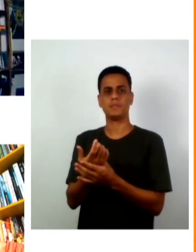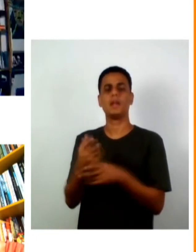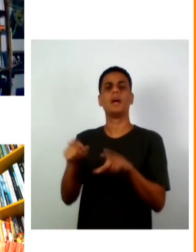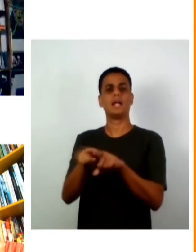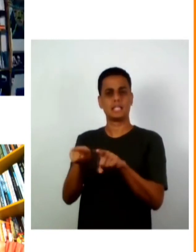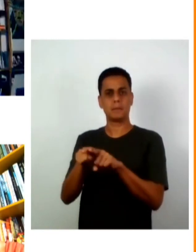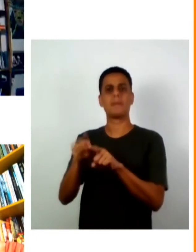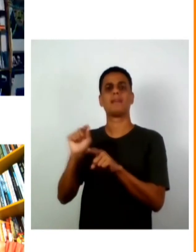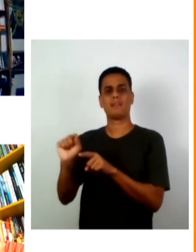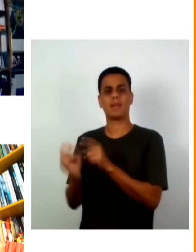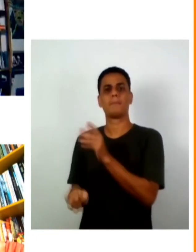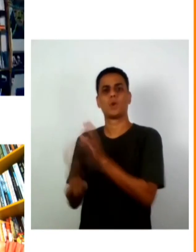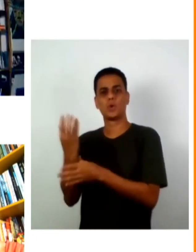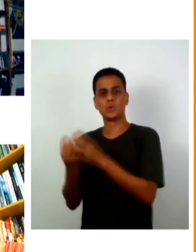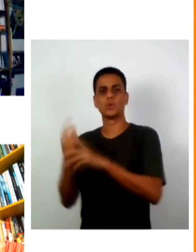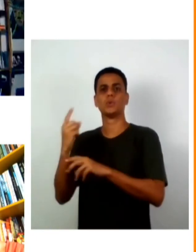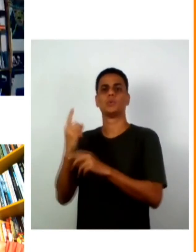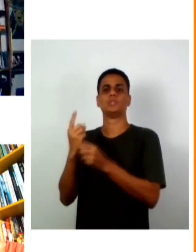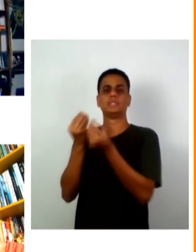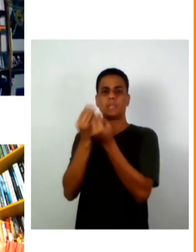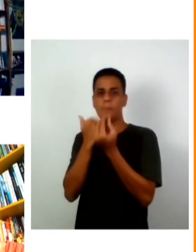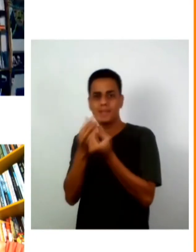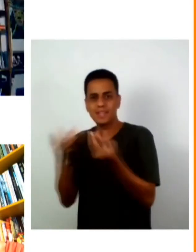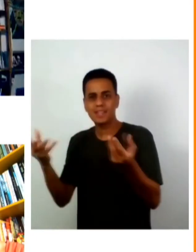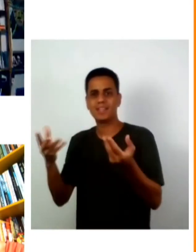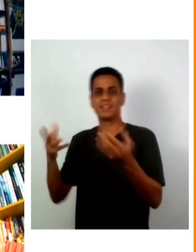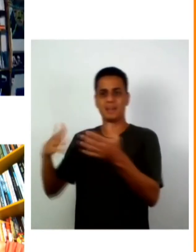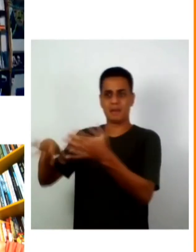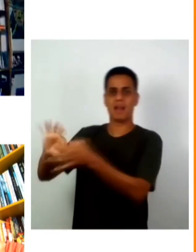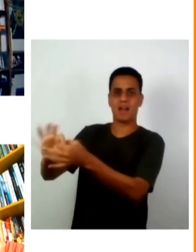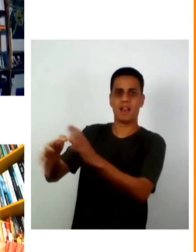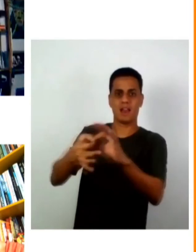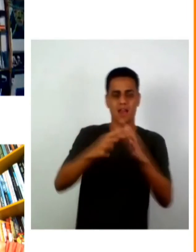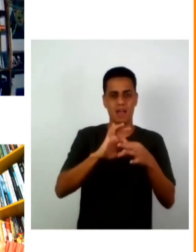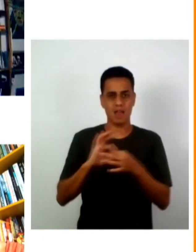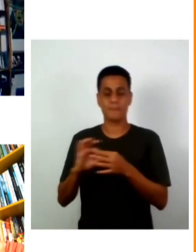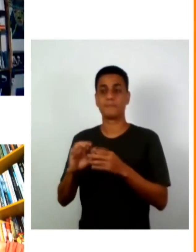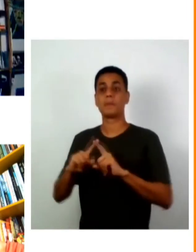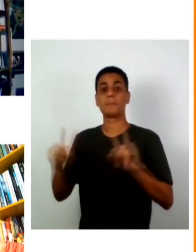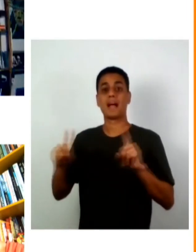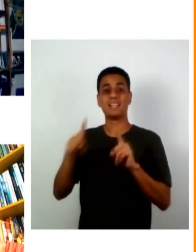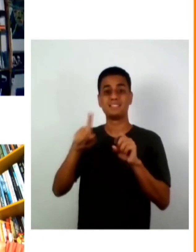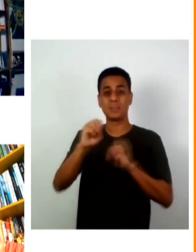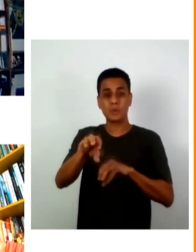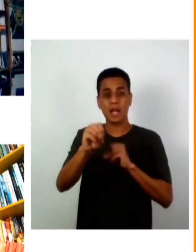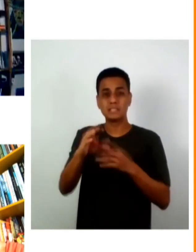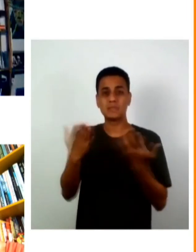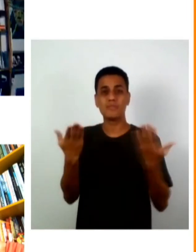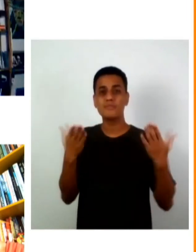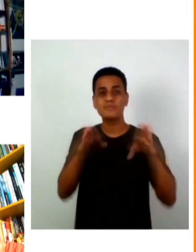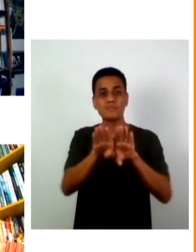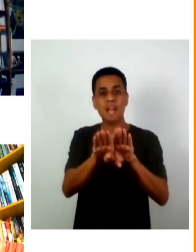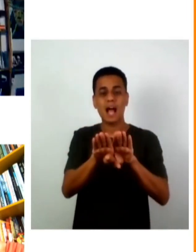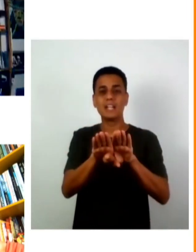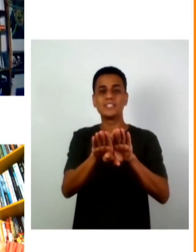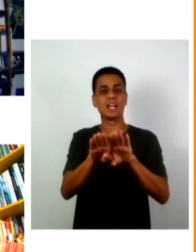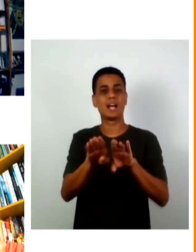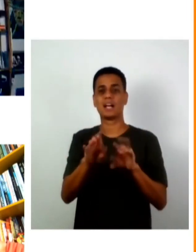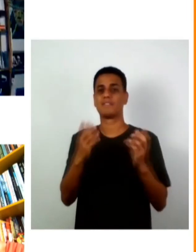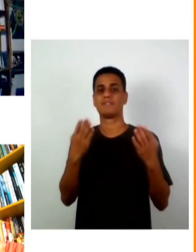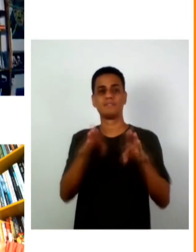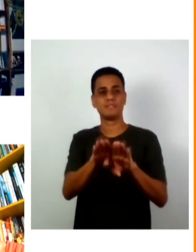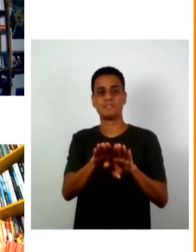os fornecedores de alimentos todos se tornaram serviços públicos e o sistema educacional ficou fechado e